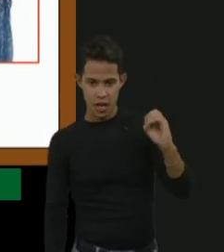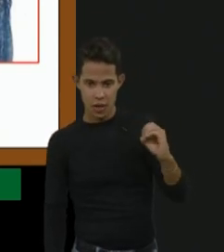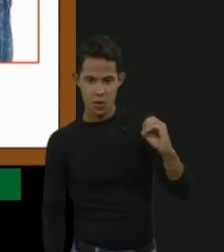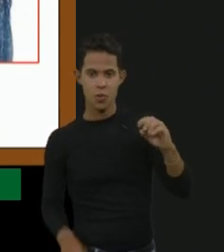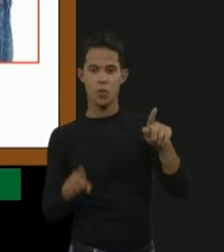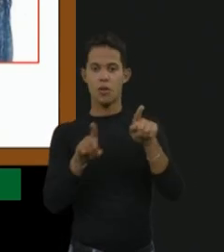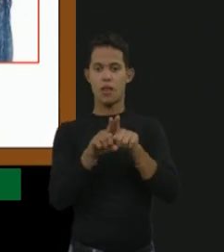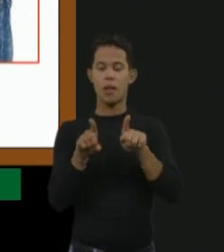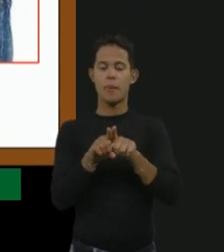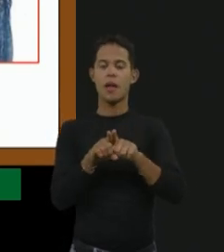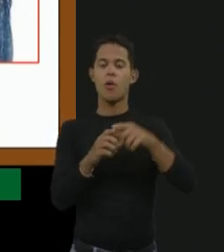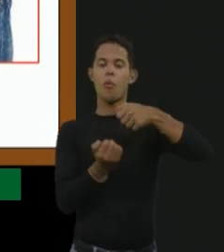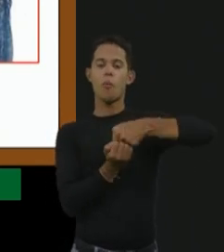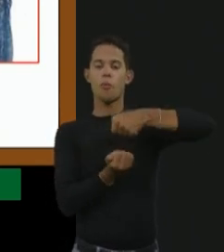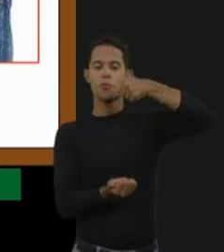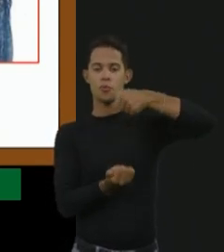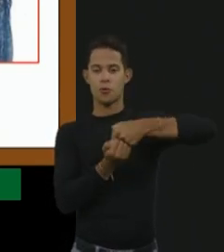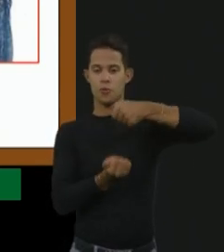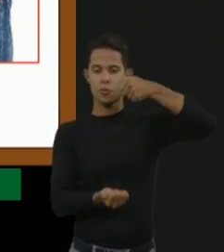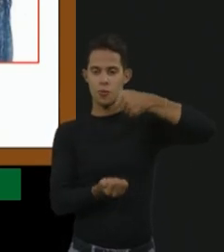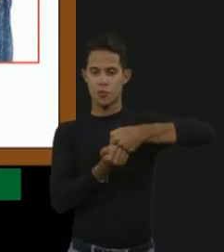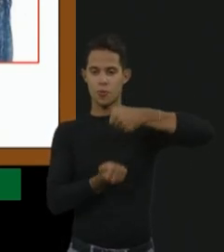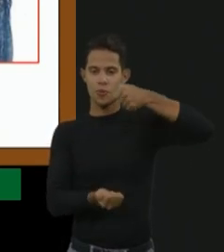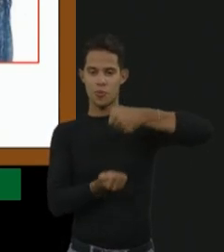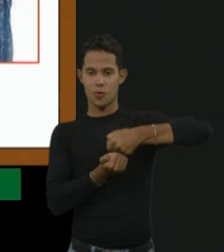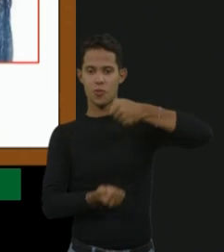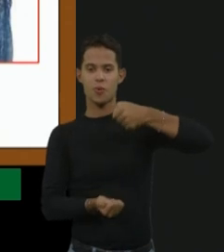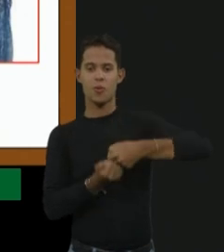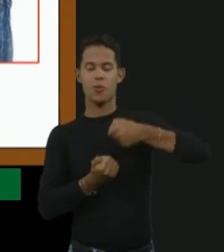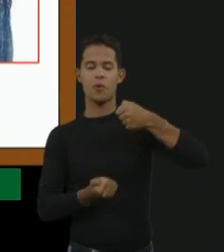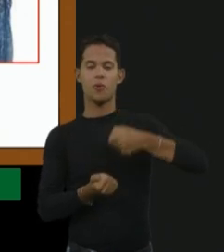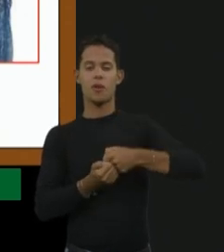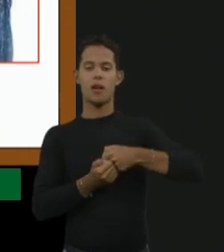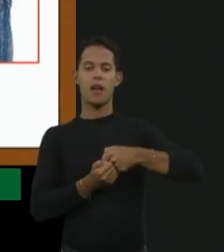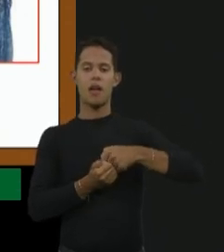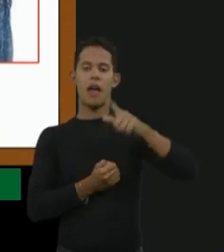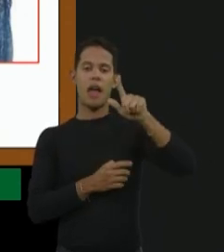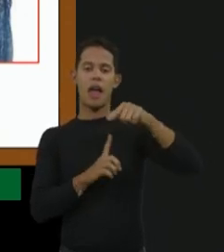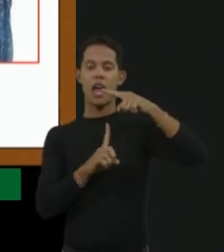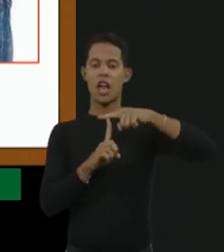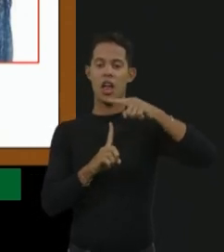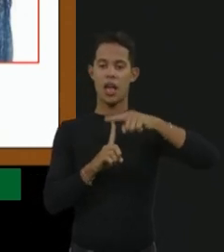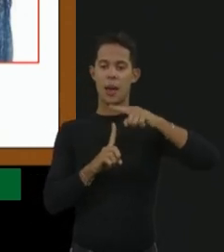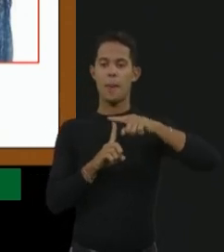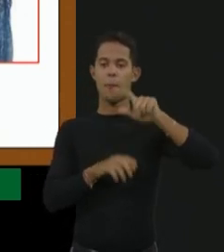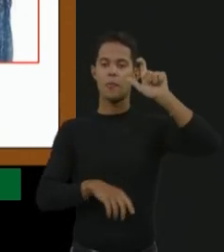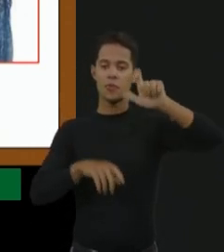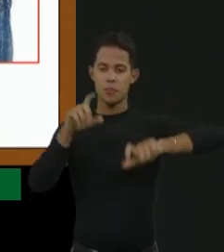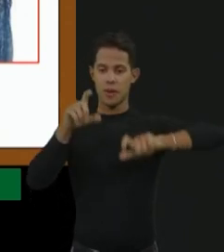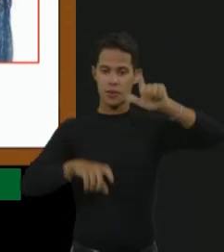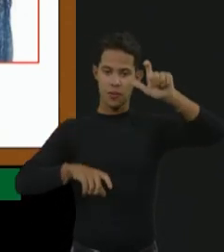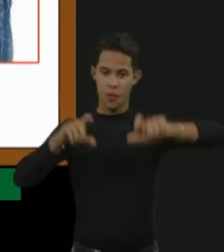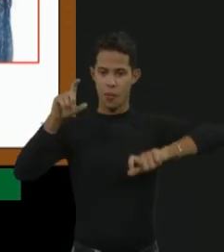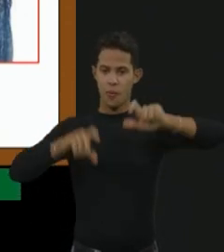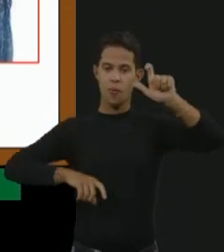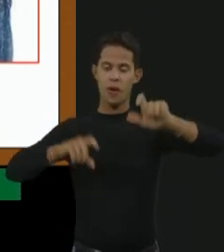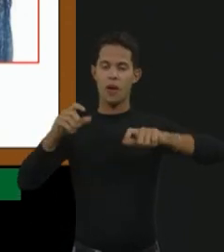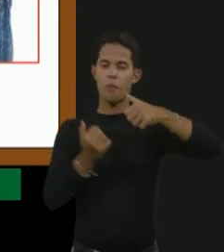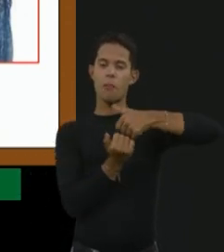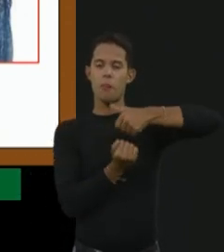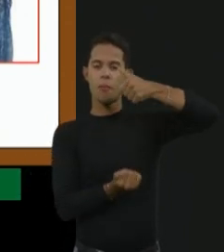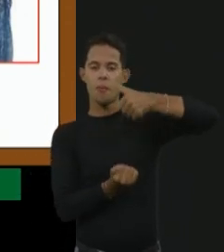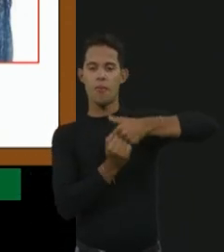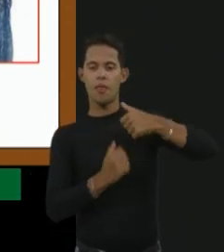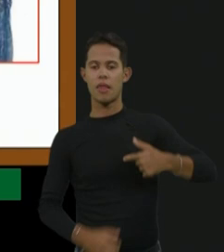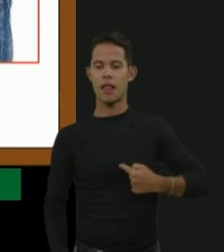musculatura, por exemplo, aqui é um caso muito típico de hematoma de iliopsoas, que é uma musculatura que a gente tem na região